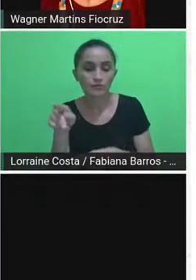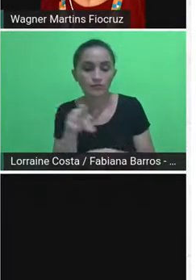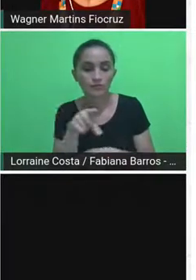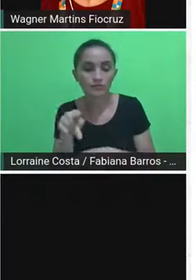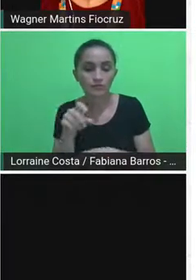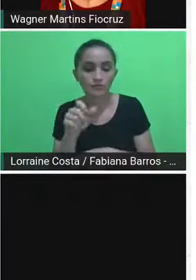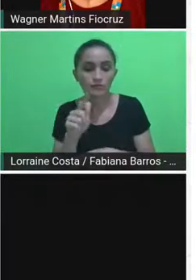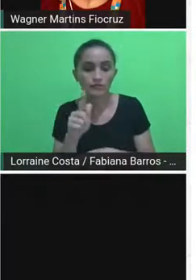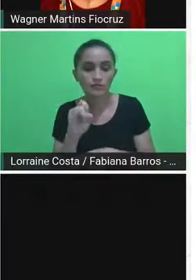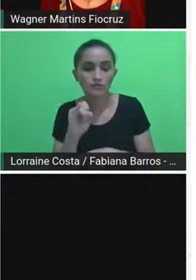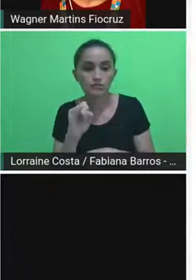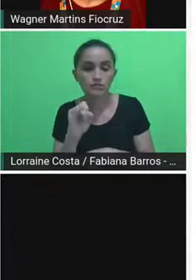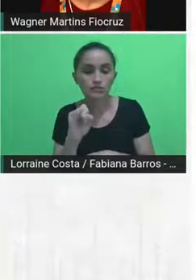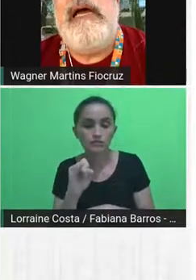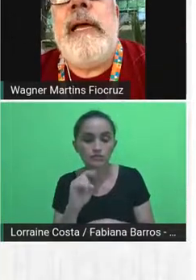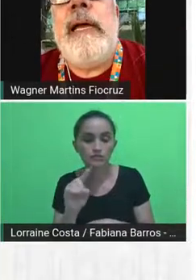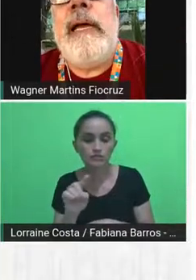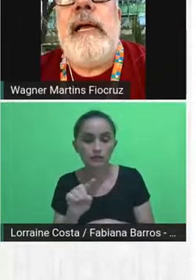delas.